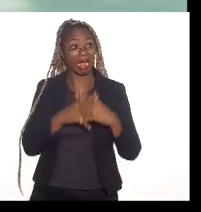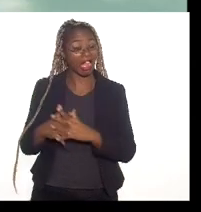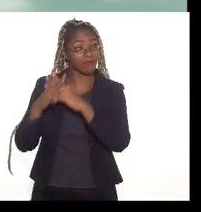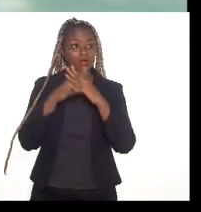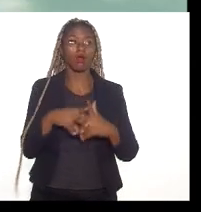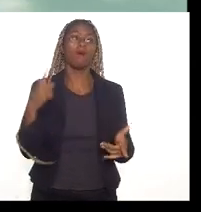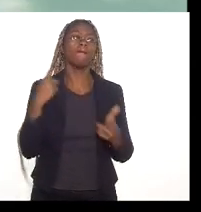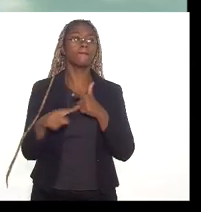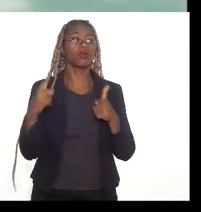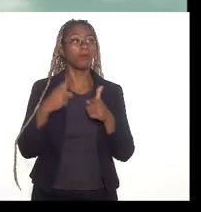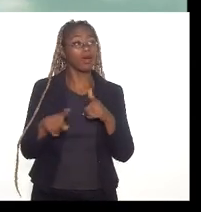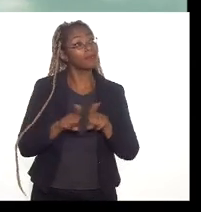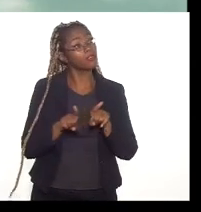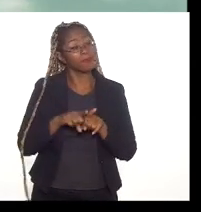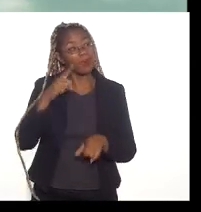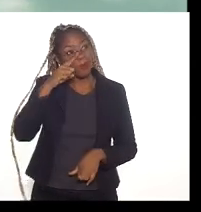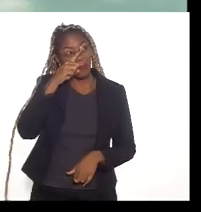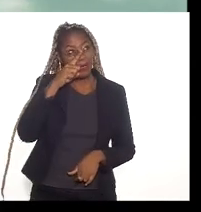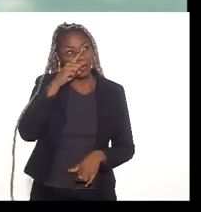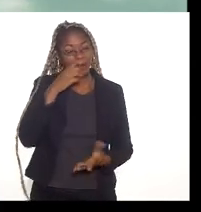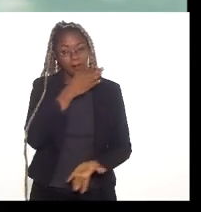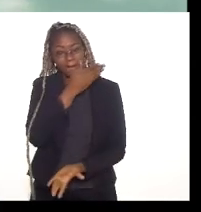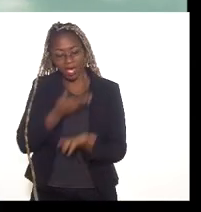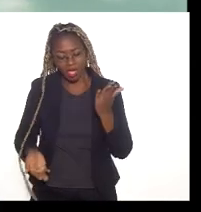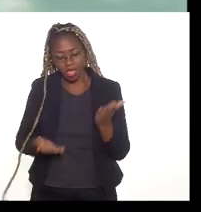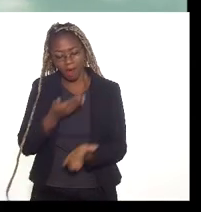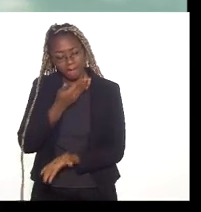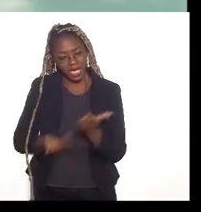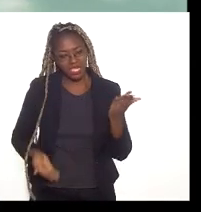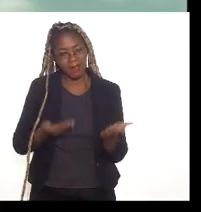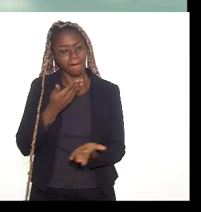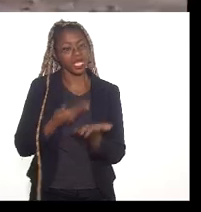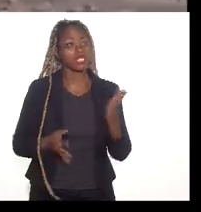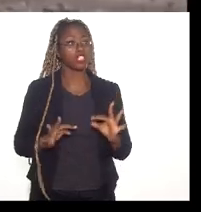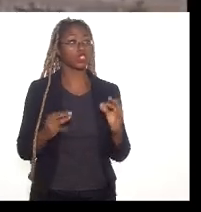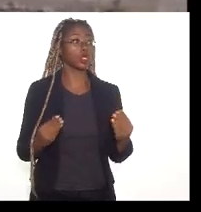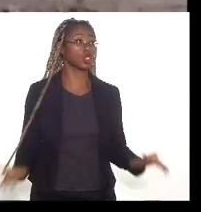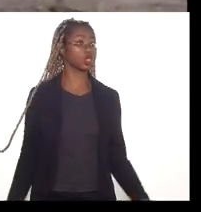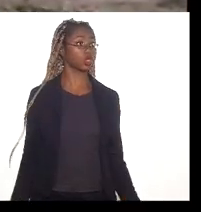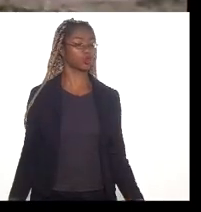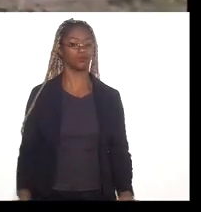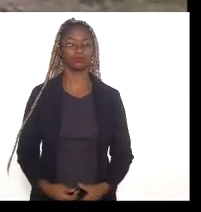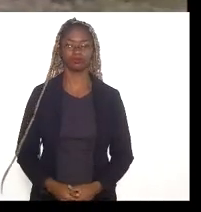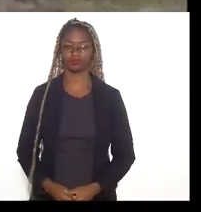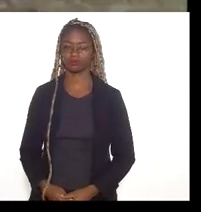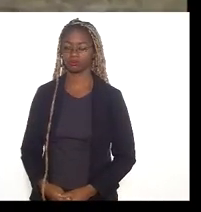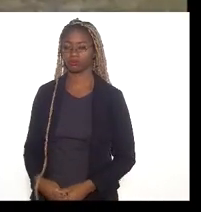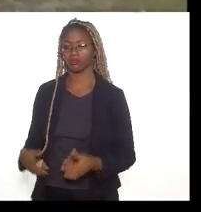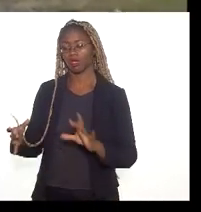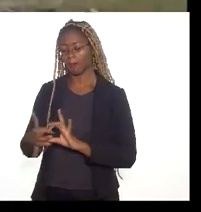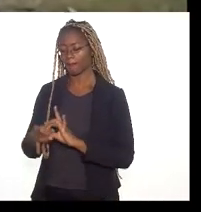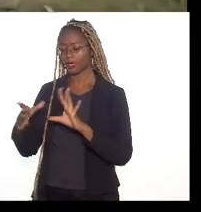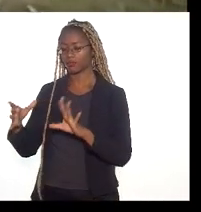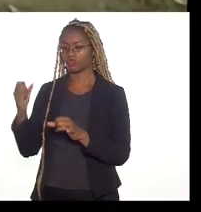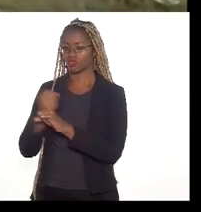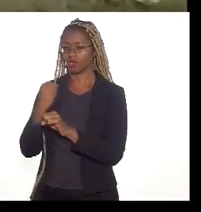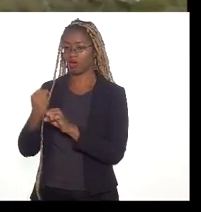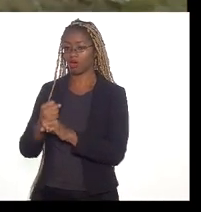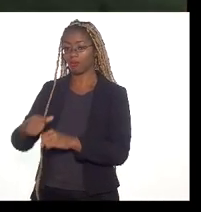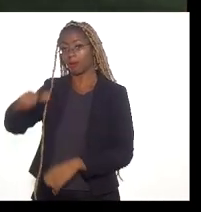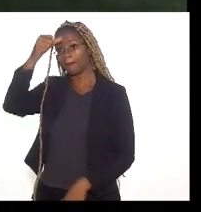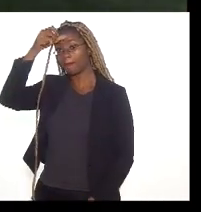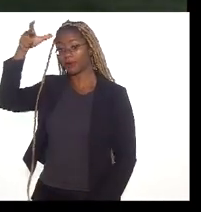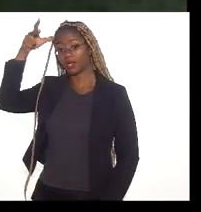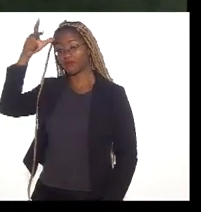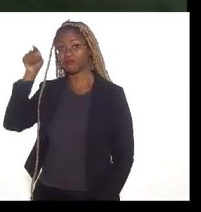o problema, o perigo da gente perder esses bens também. Quem licitou a obra foi a Prefeitura de Duque de Caxias.